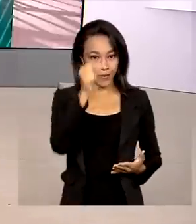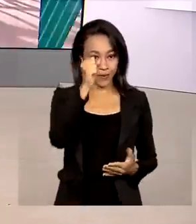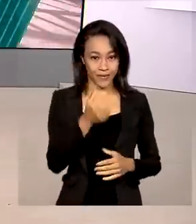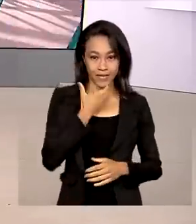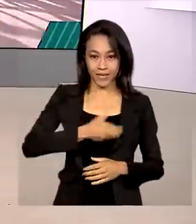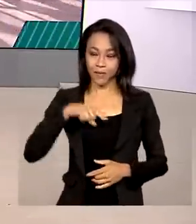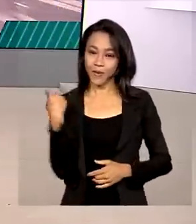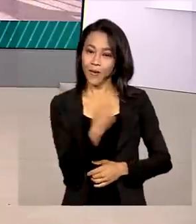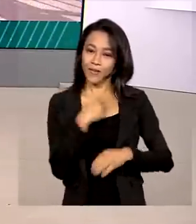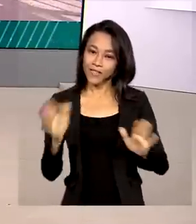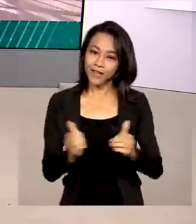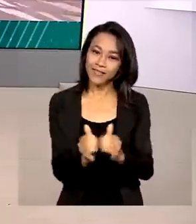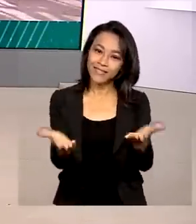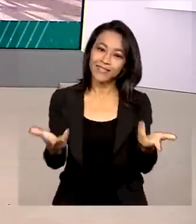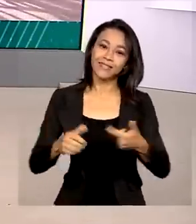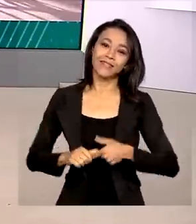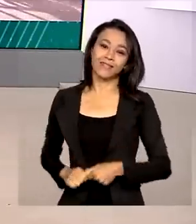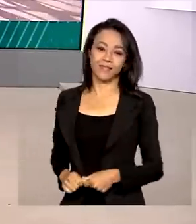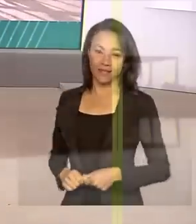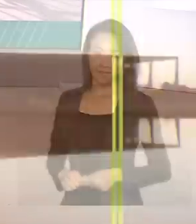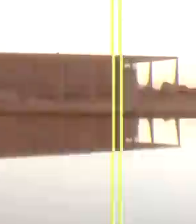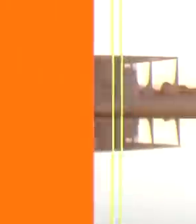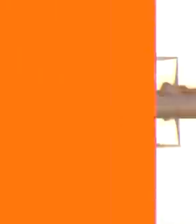Olá, Já está no ar.